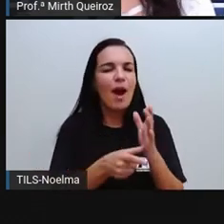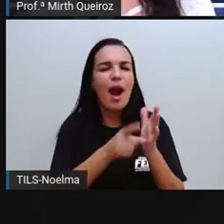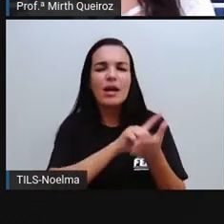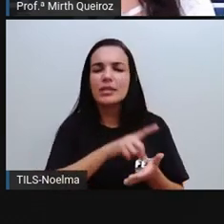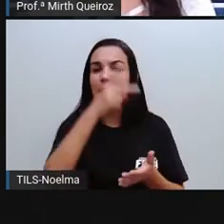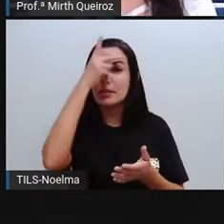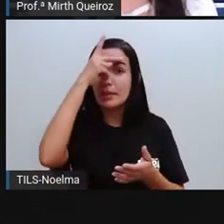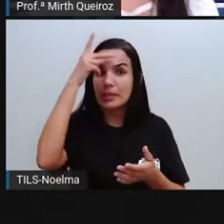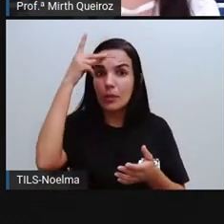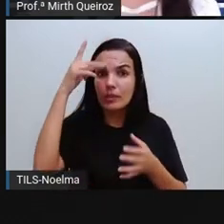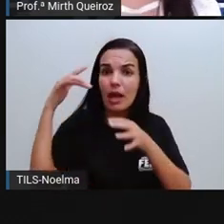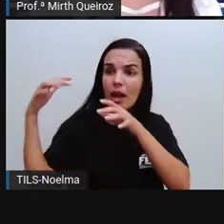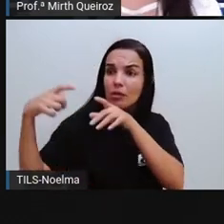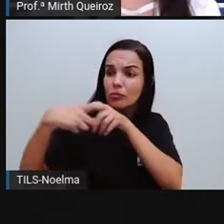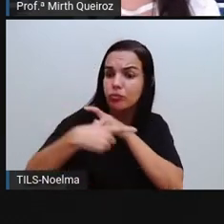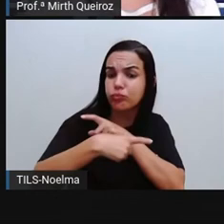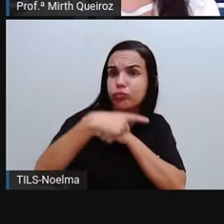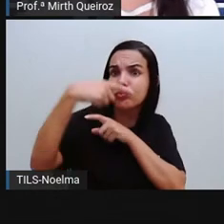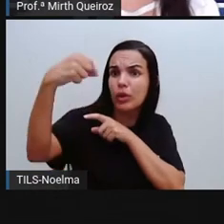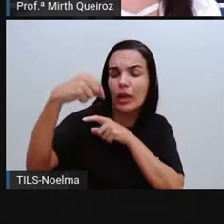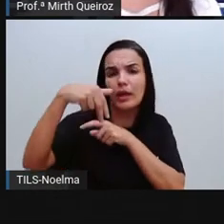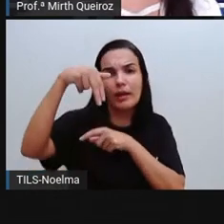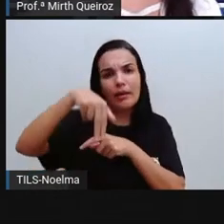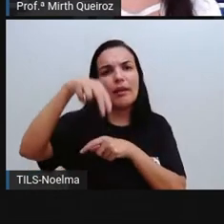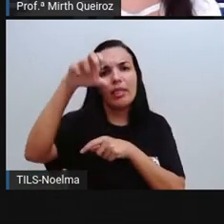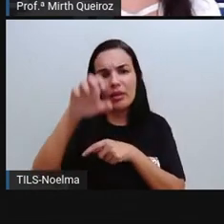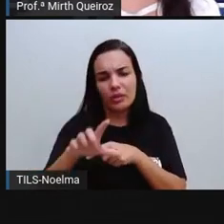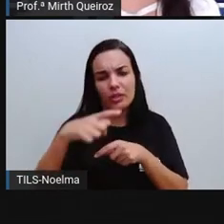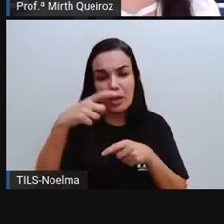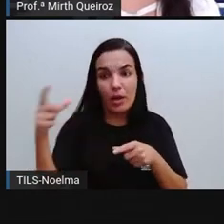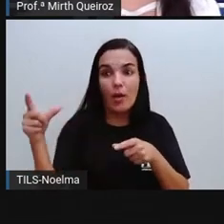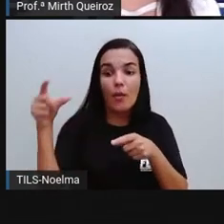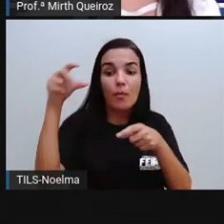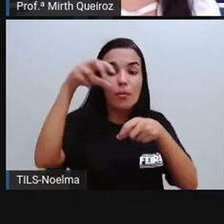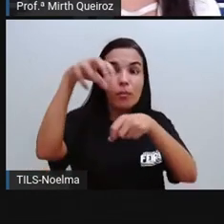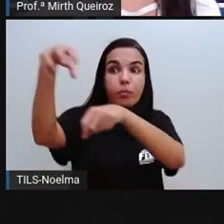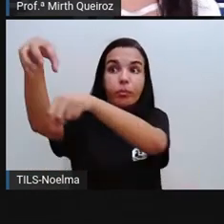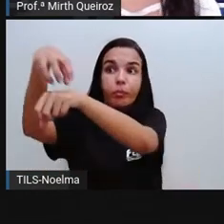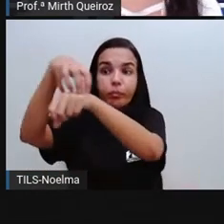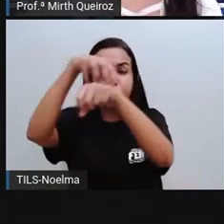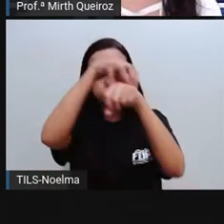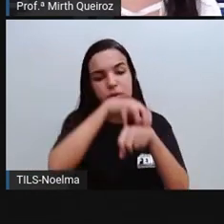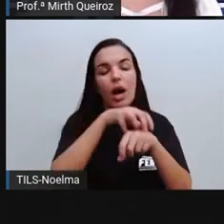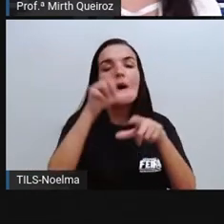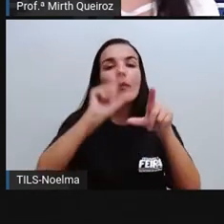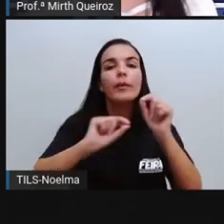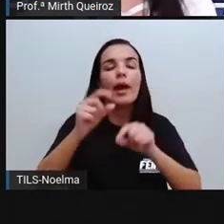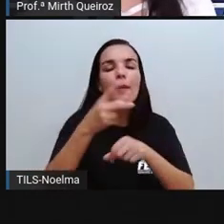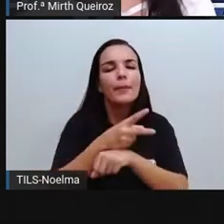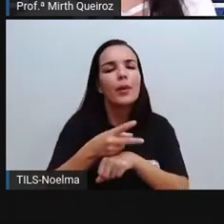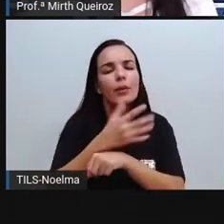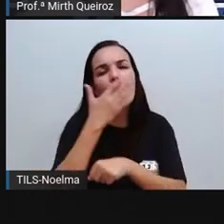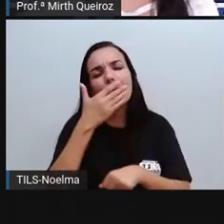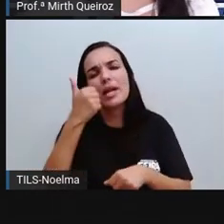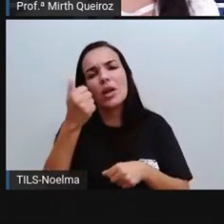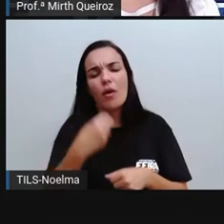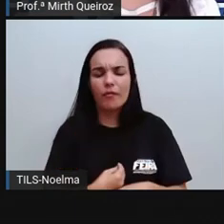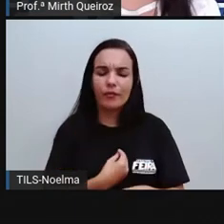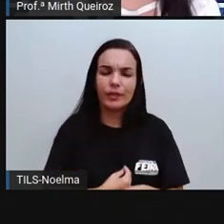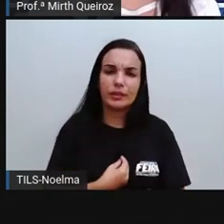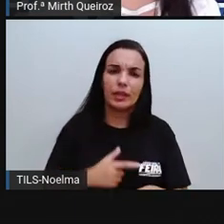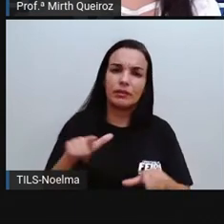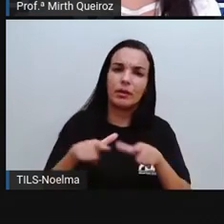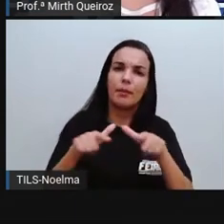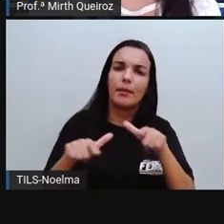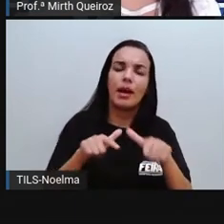pessoas saíram saíam da região nordeste em busca de melhores condições de vida em busca de emprego